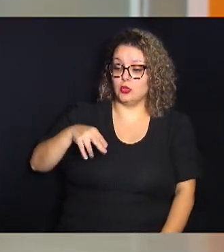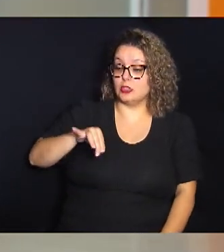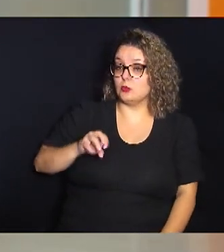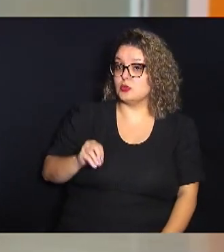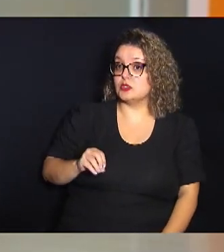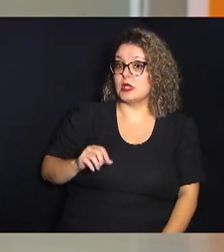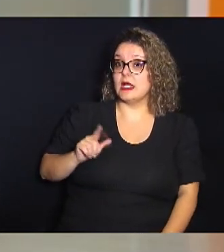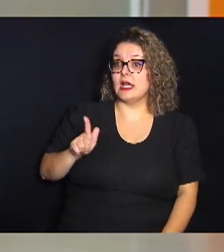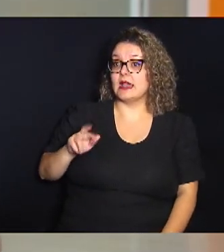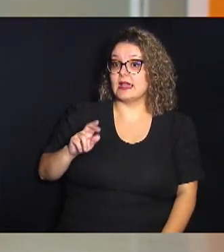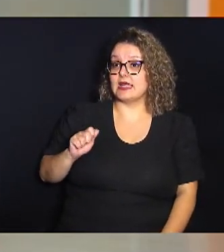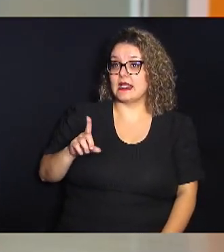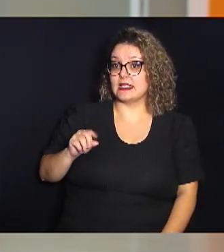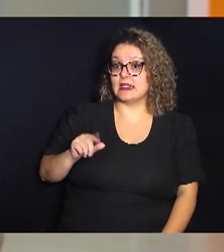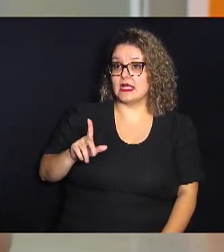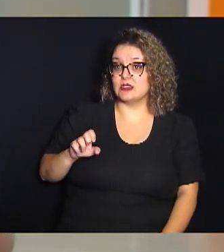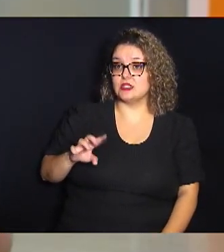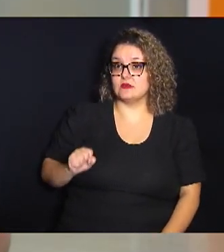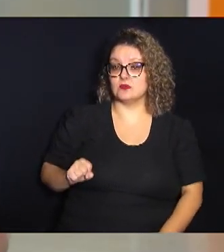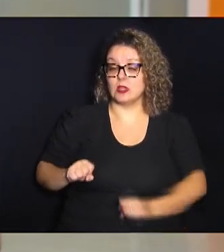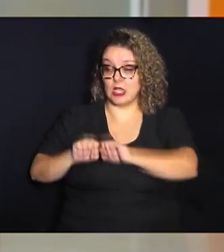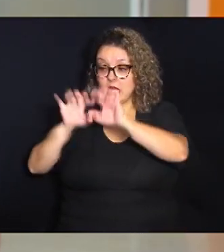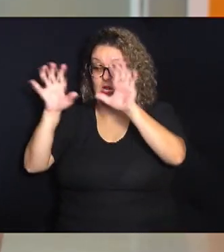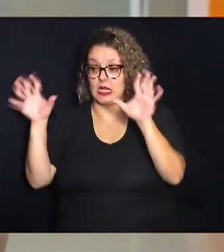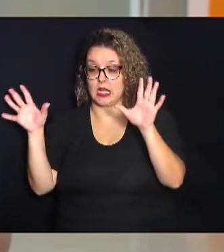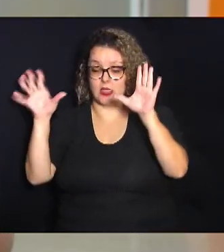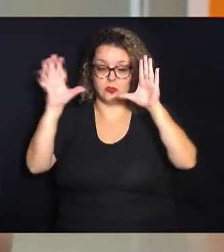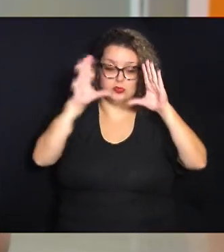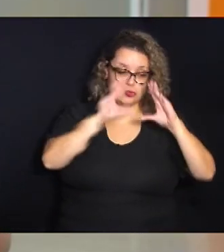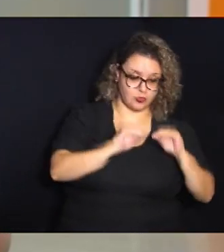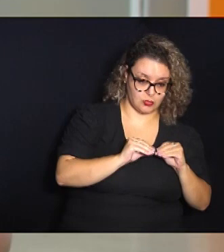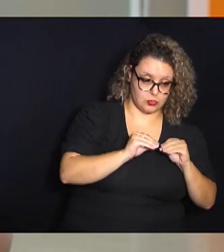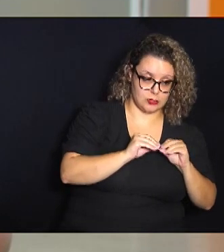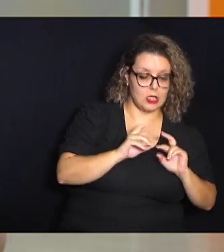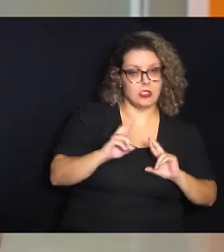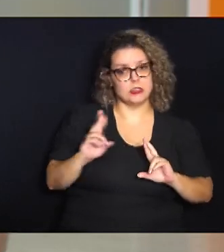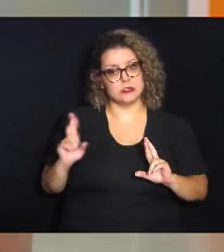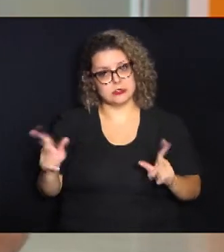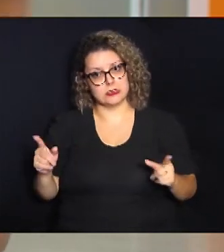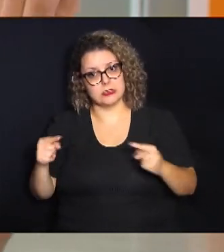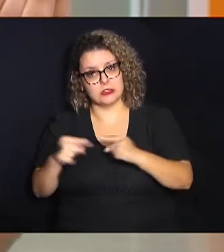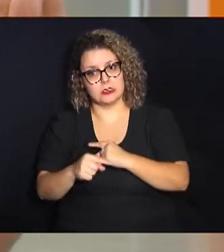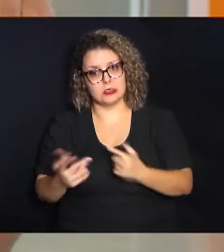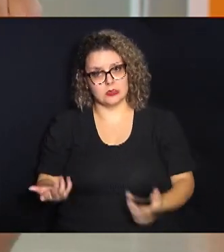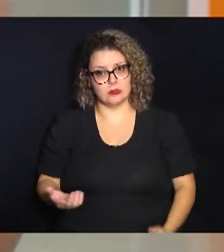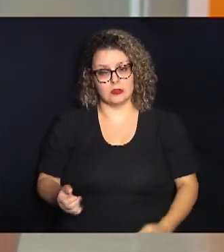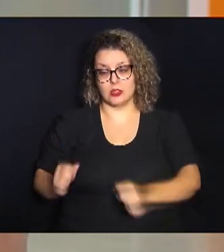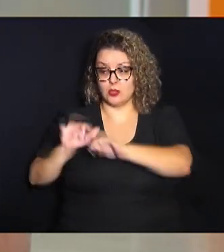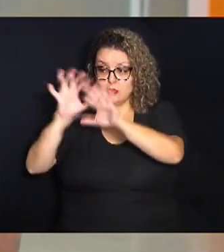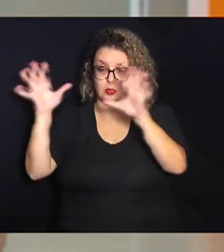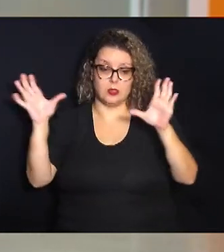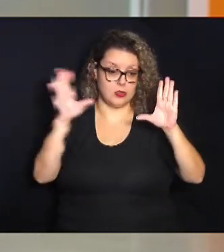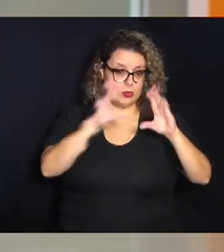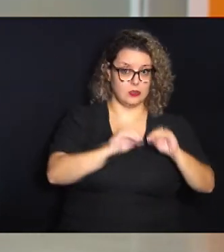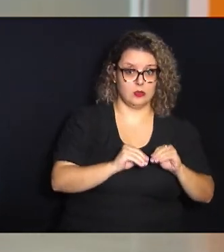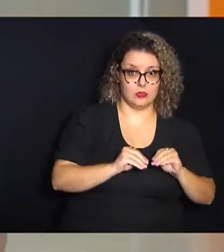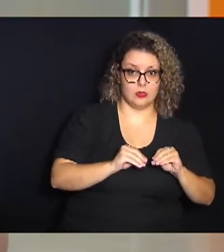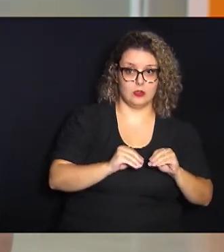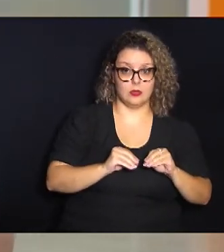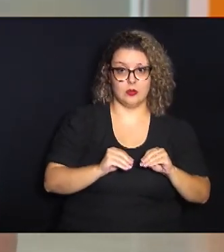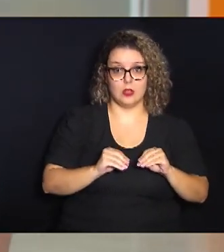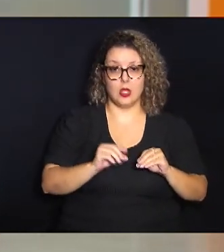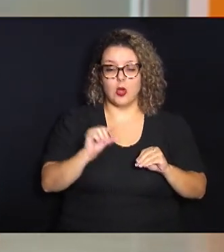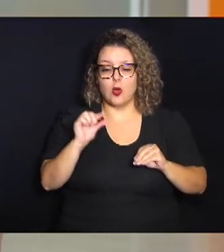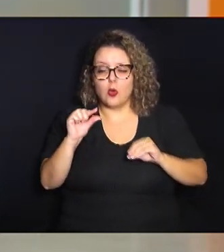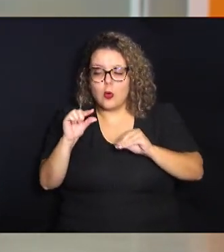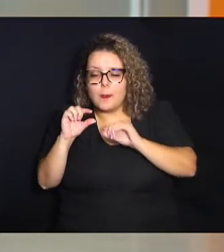claro e escuro ok eles são opostos eles são contrários mas entre o claro e o escuro você vai ter o pouco claro